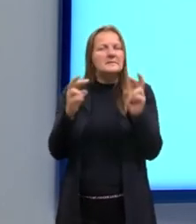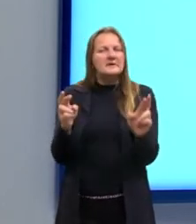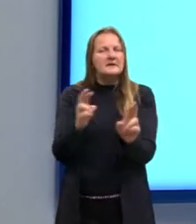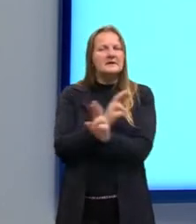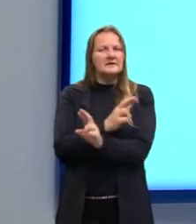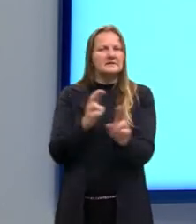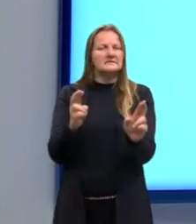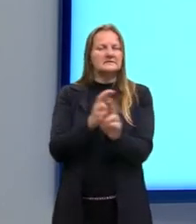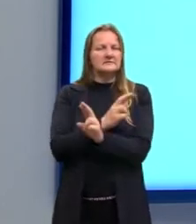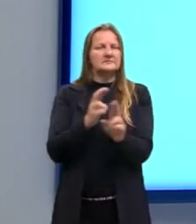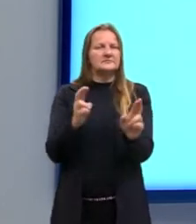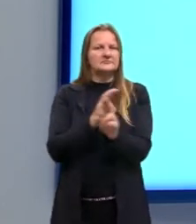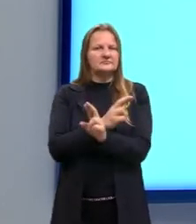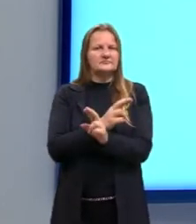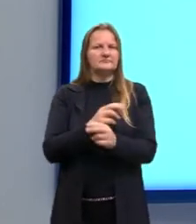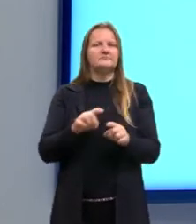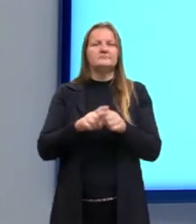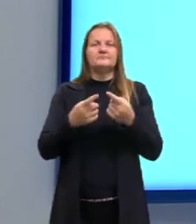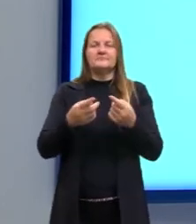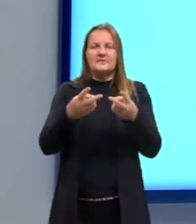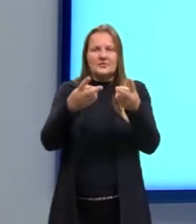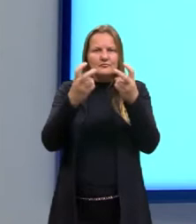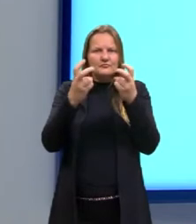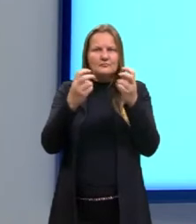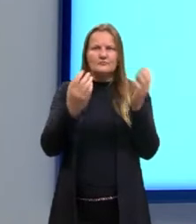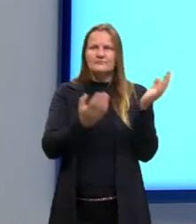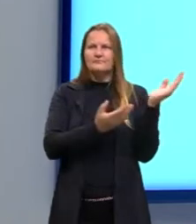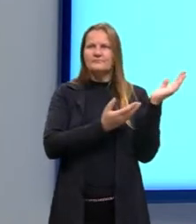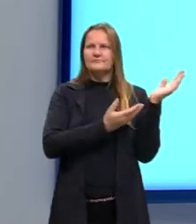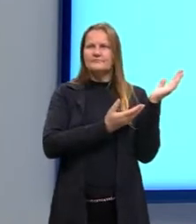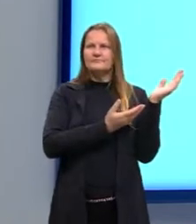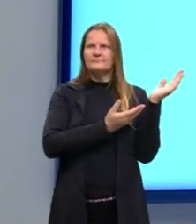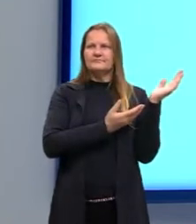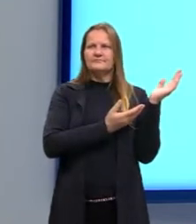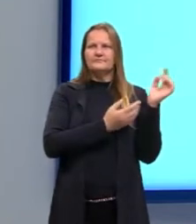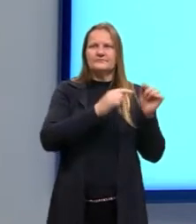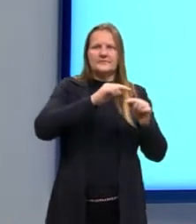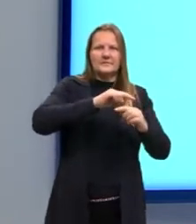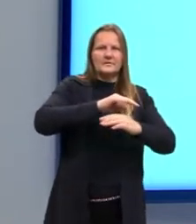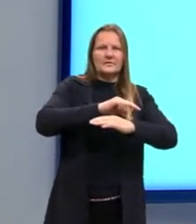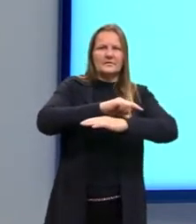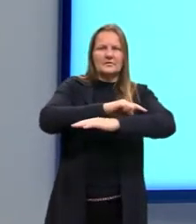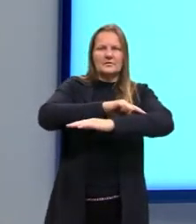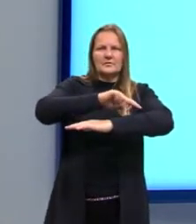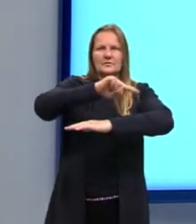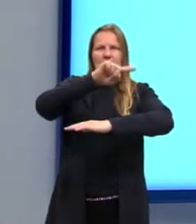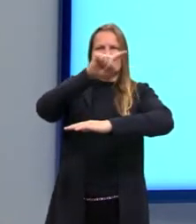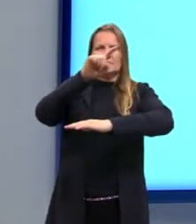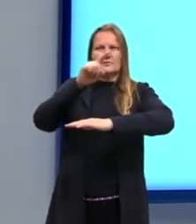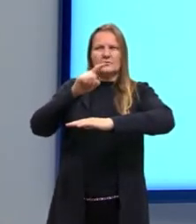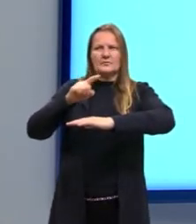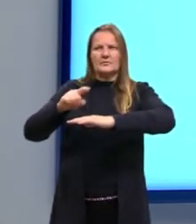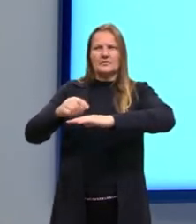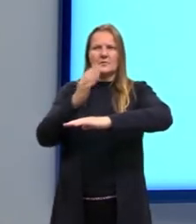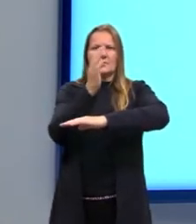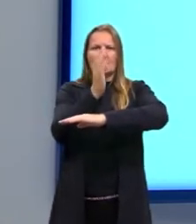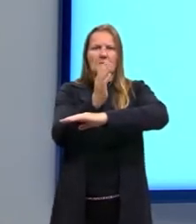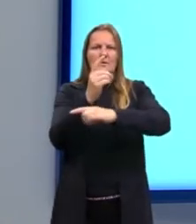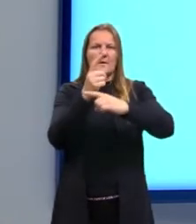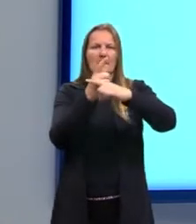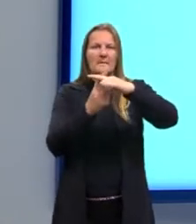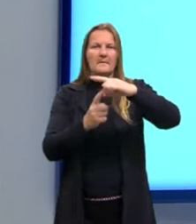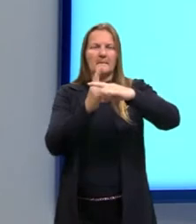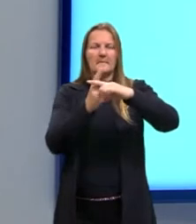entre elas, né? Aqui na nossa curva, nós teríamos a mediana e, às vezes, ela se